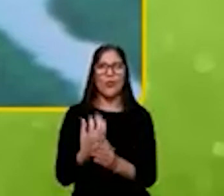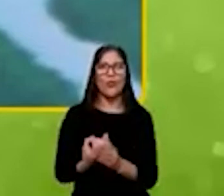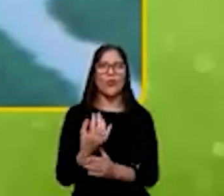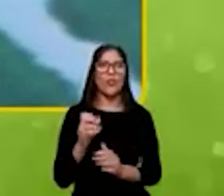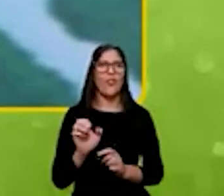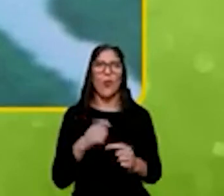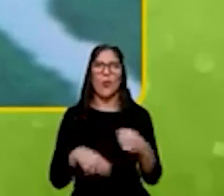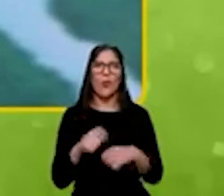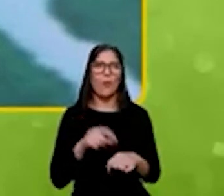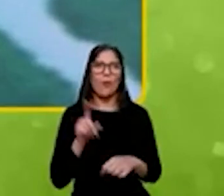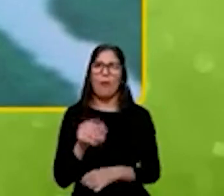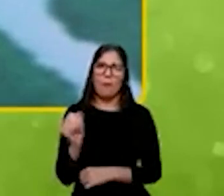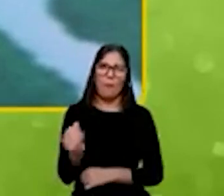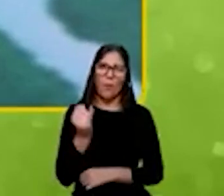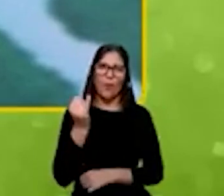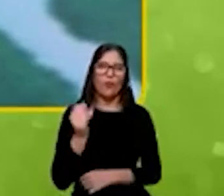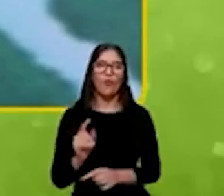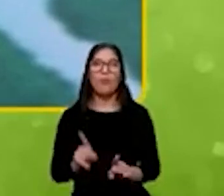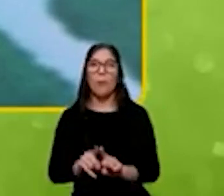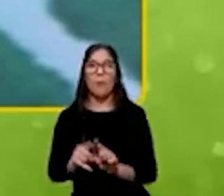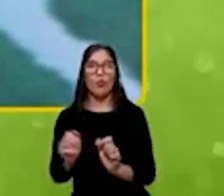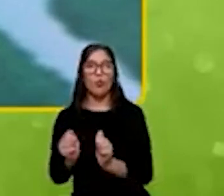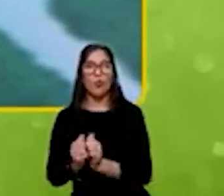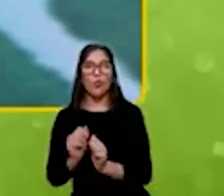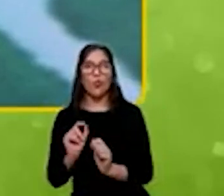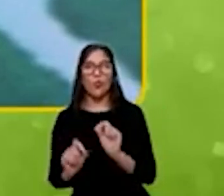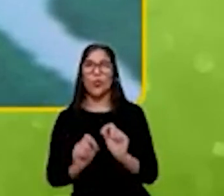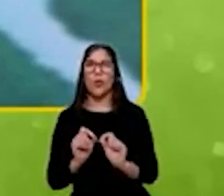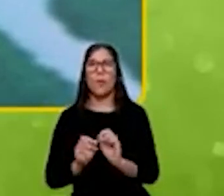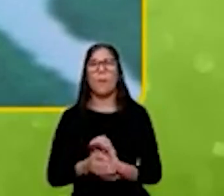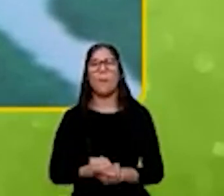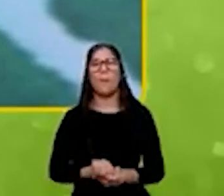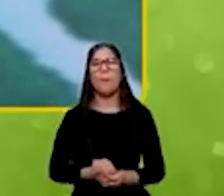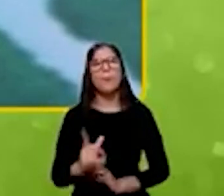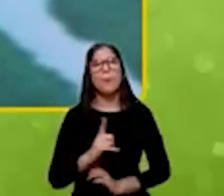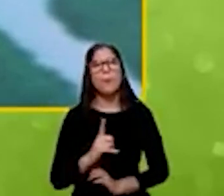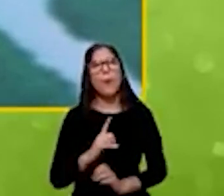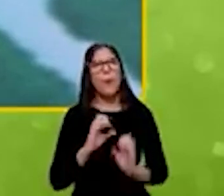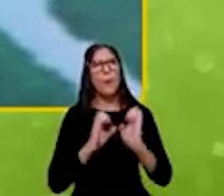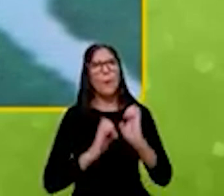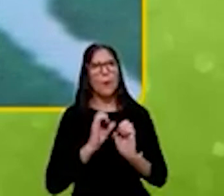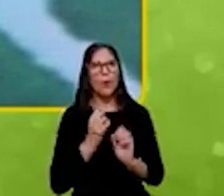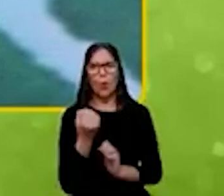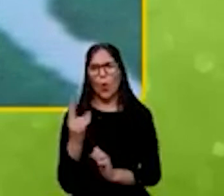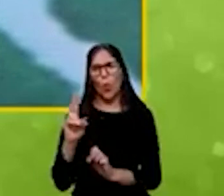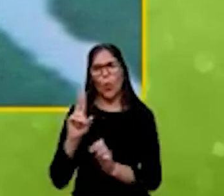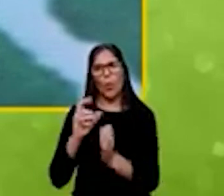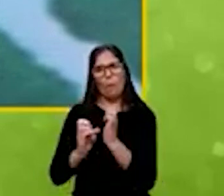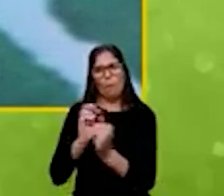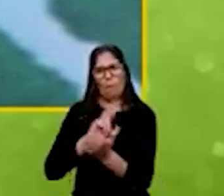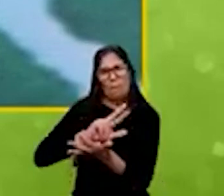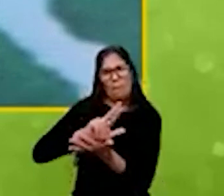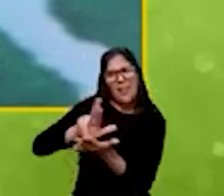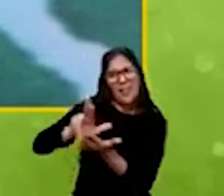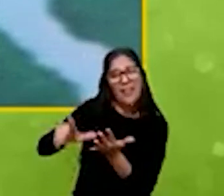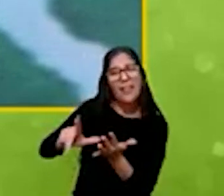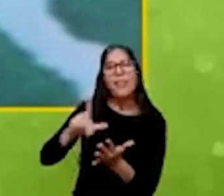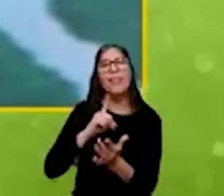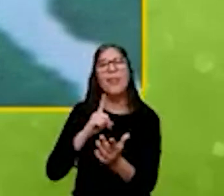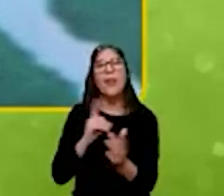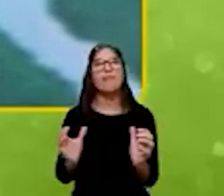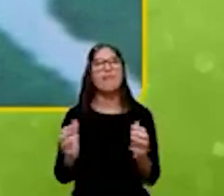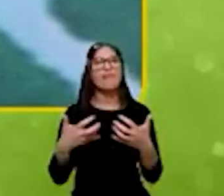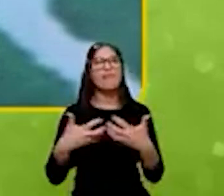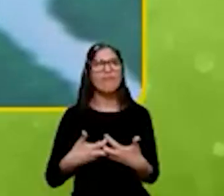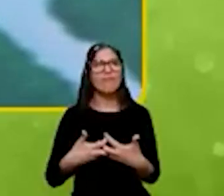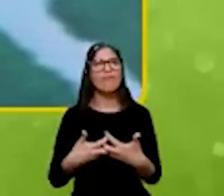e ao mesmo tempo algumas dessas empresas ou várias dessas empresas vão fazer parte de um ecossistema